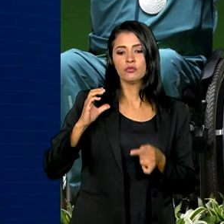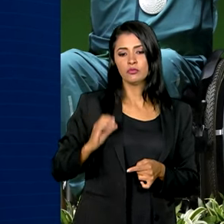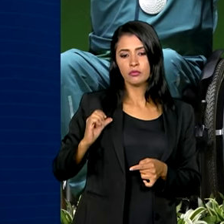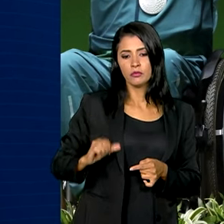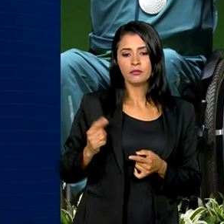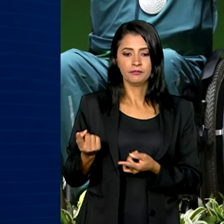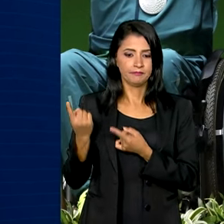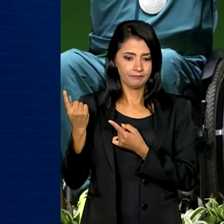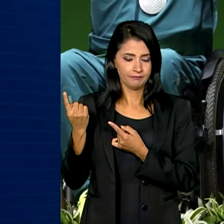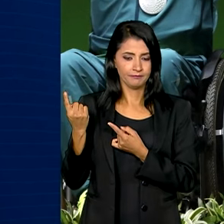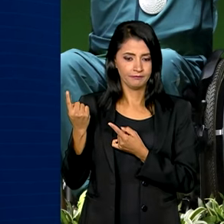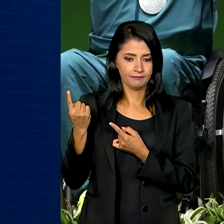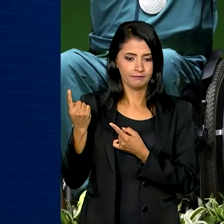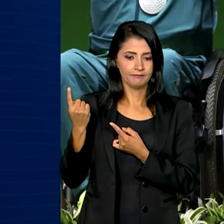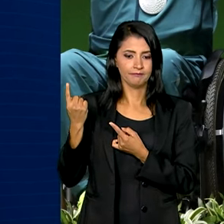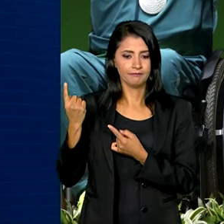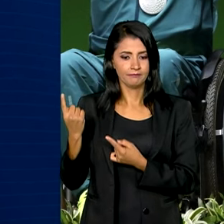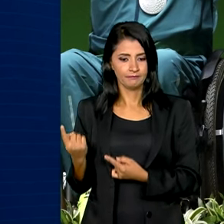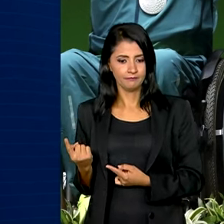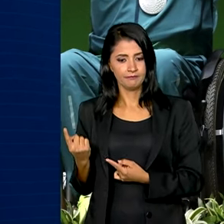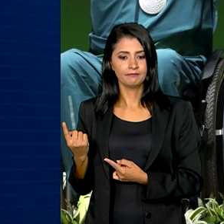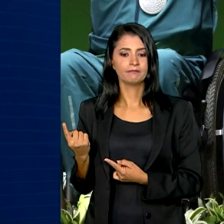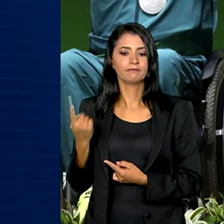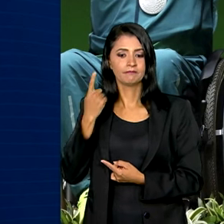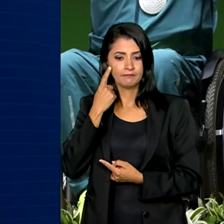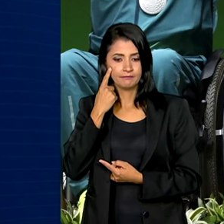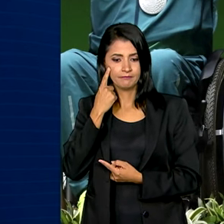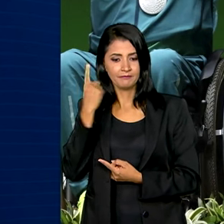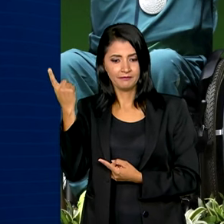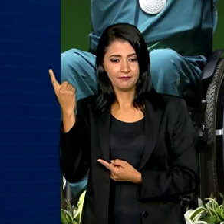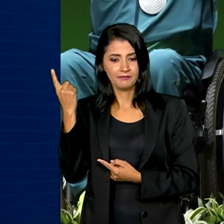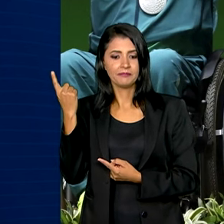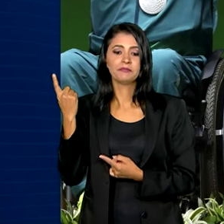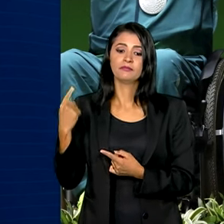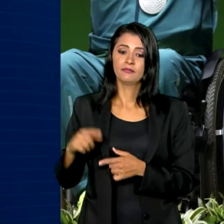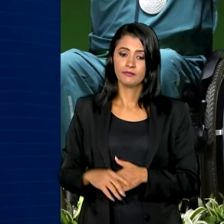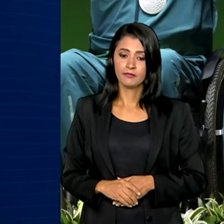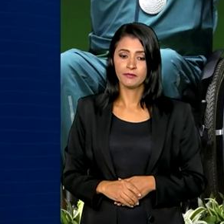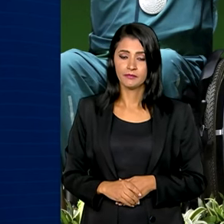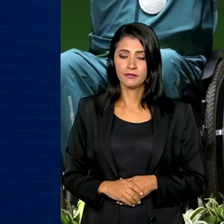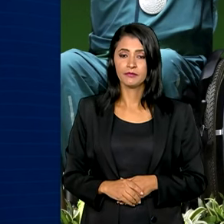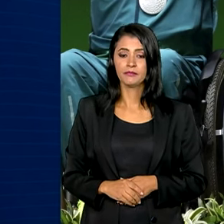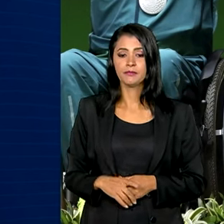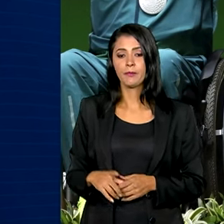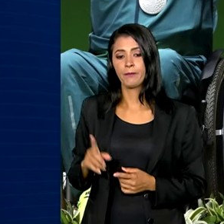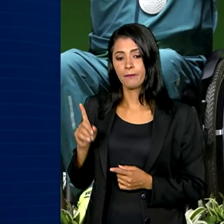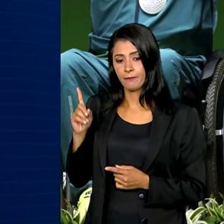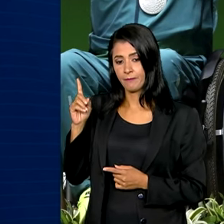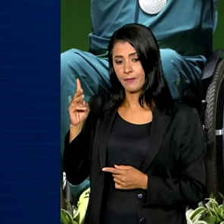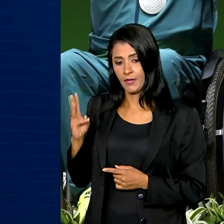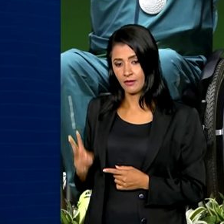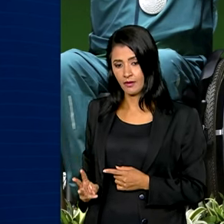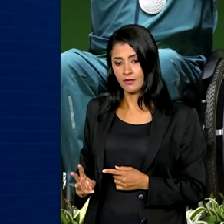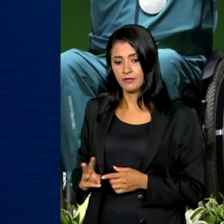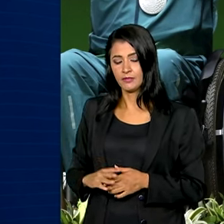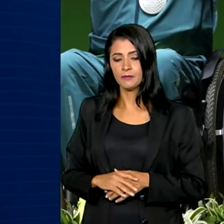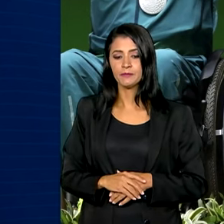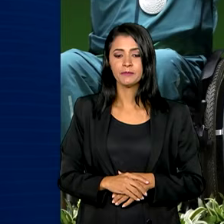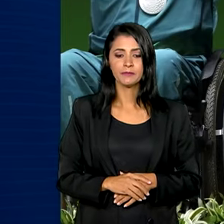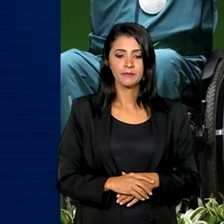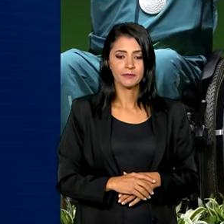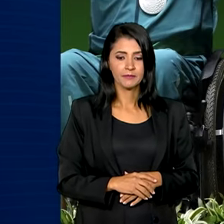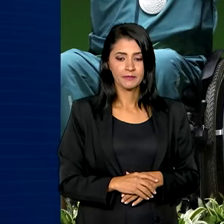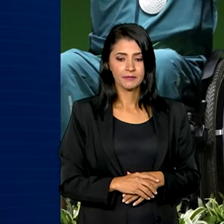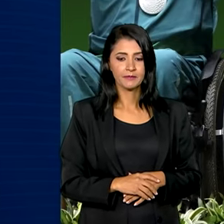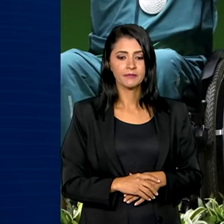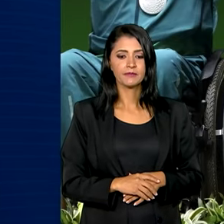-pódio, atletas olímpico, paralímpico e surdo-olímpico, atleta internacional, atleta estudantil